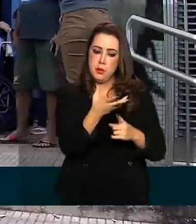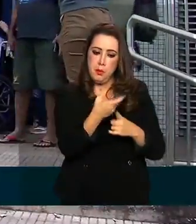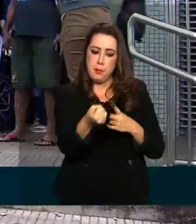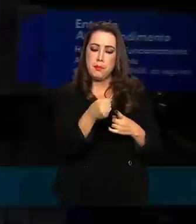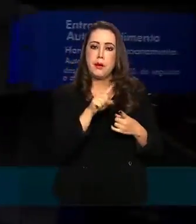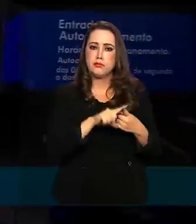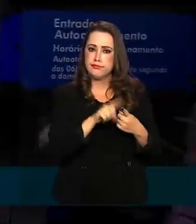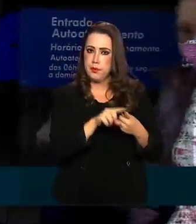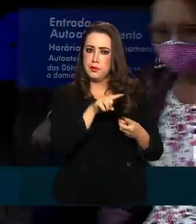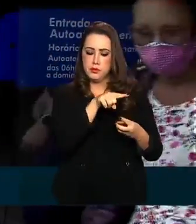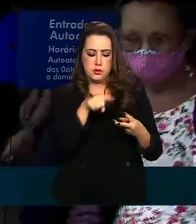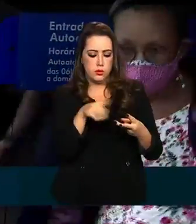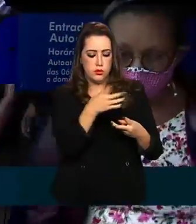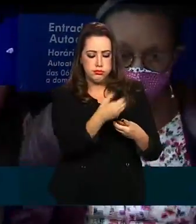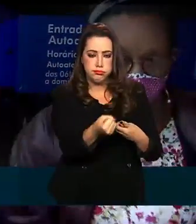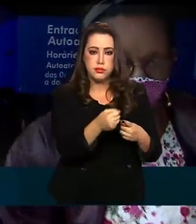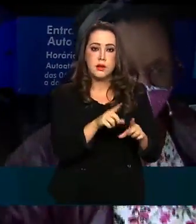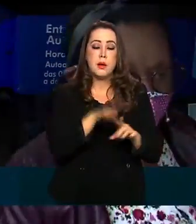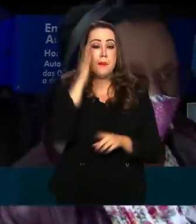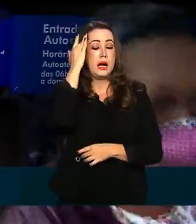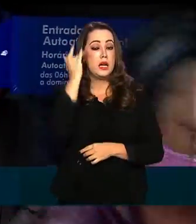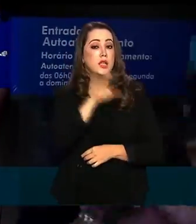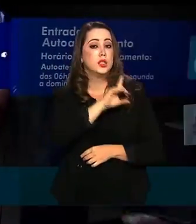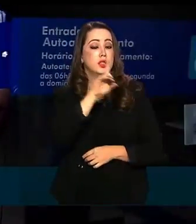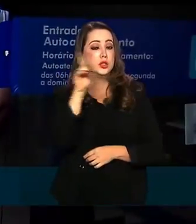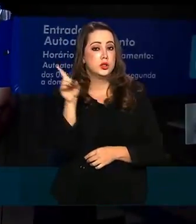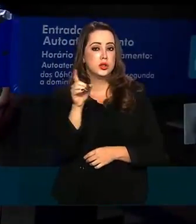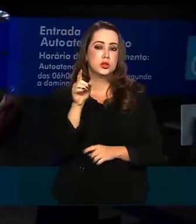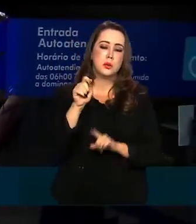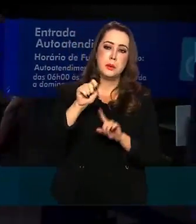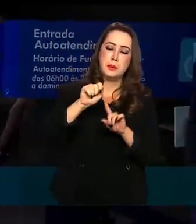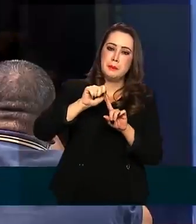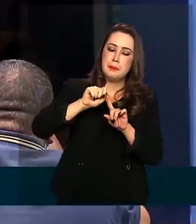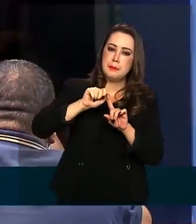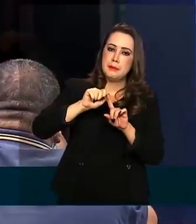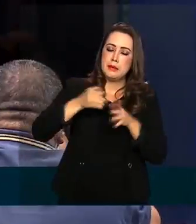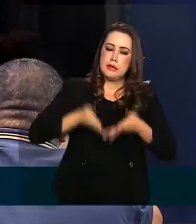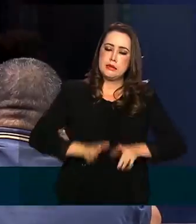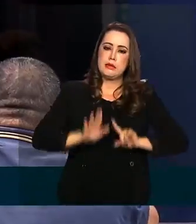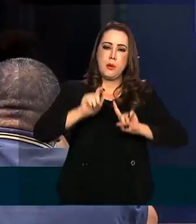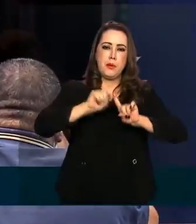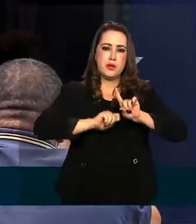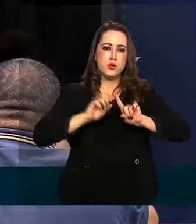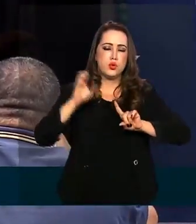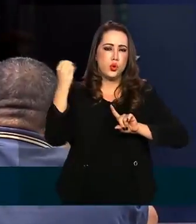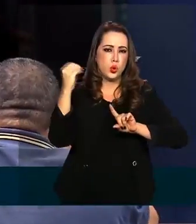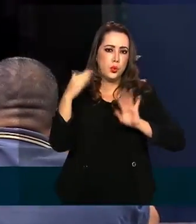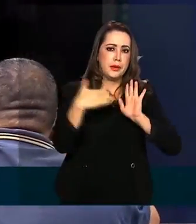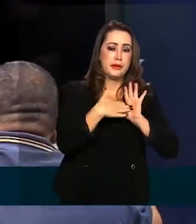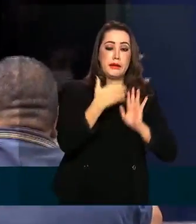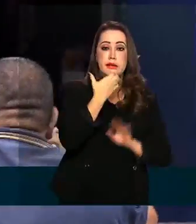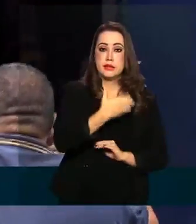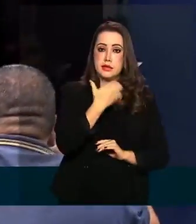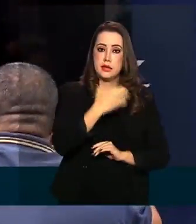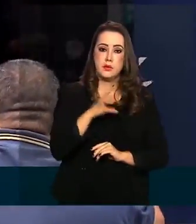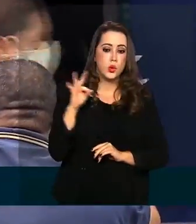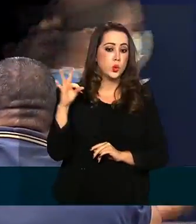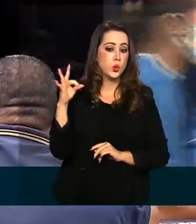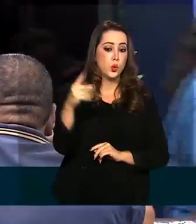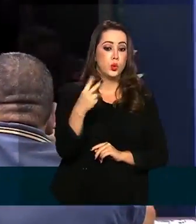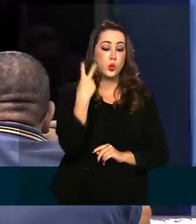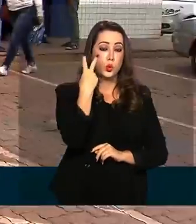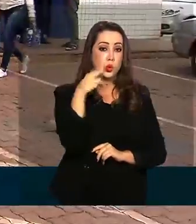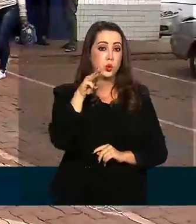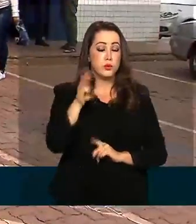hoje. Amanhã será a vez dos que fazem aniversário entre outubro e dezembro. Ao todo, 2 milhões e 400 mil